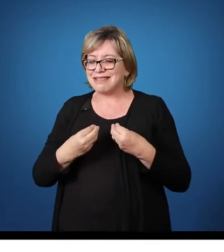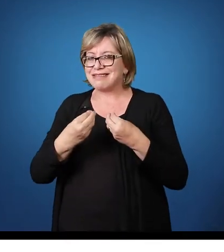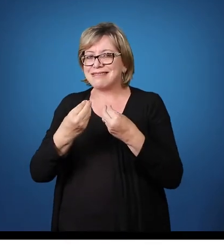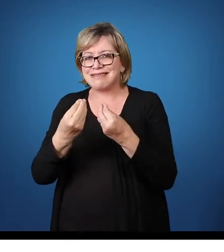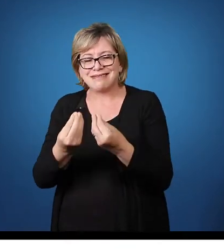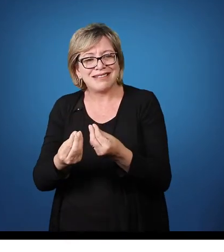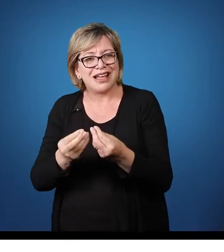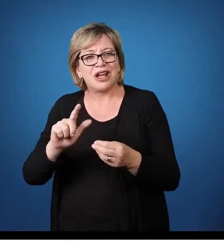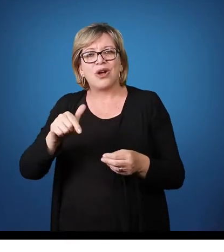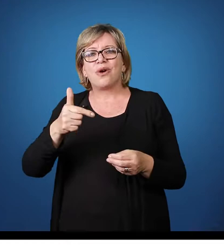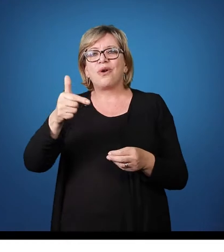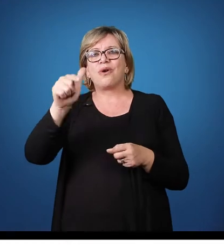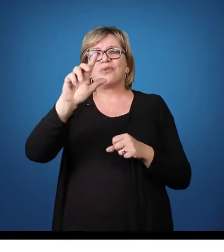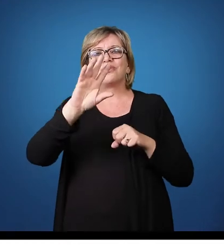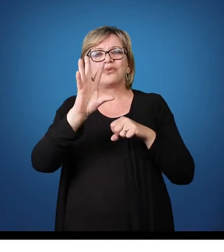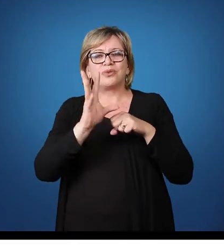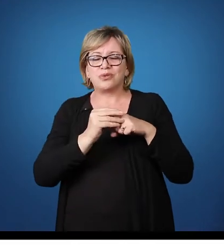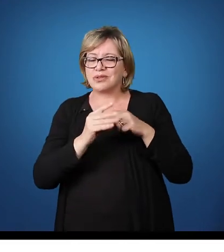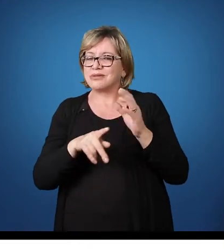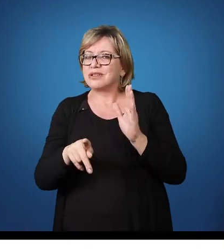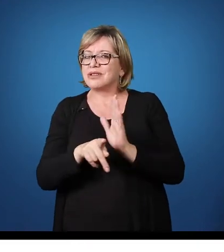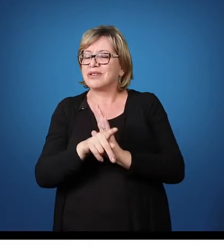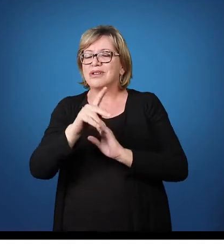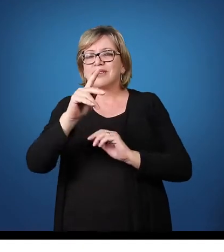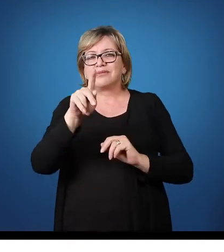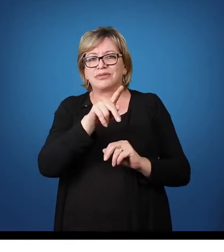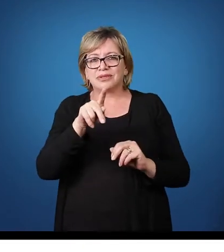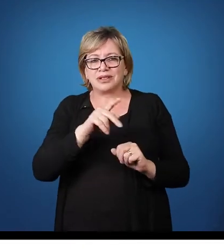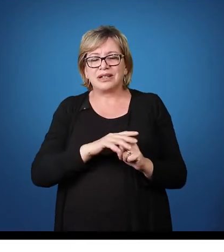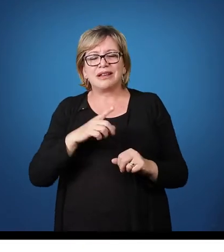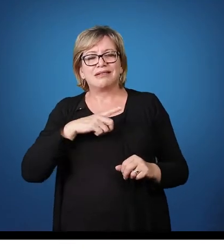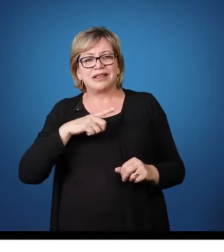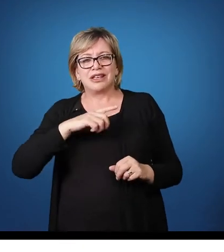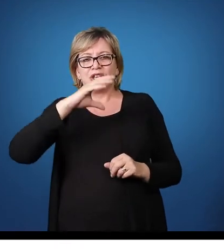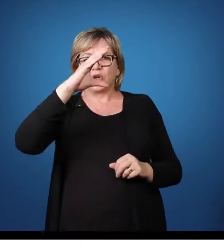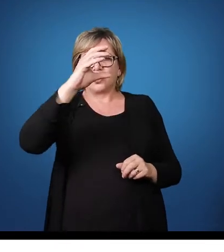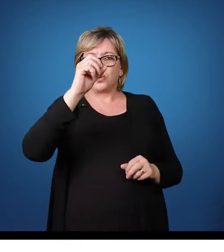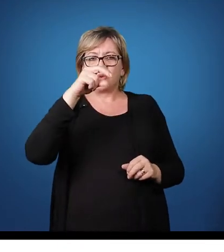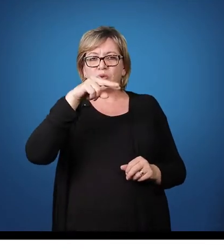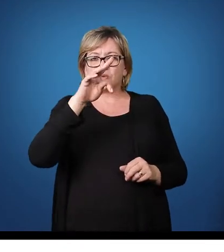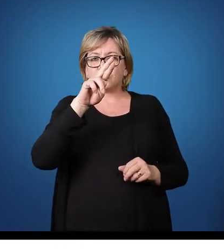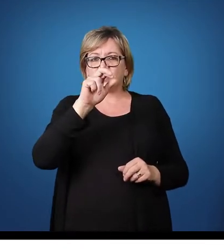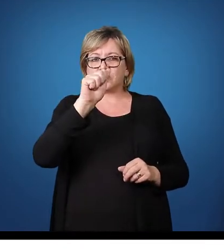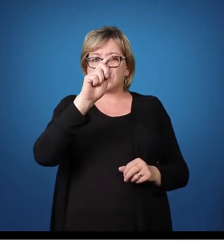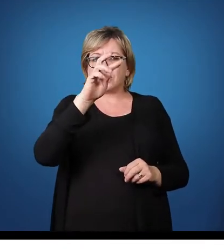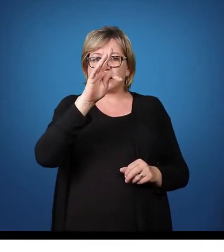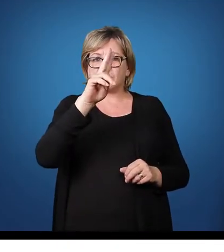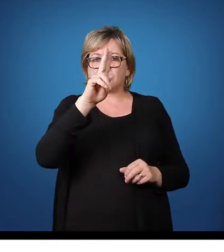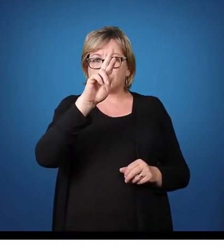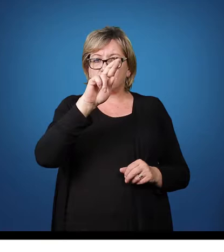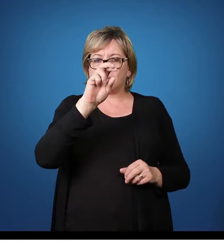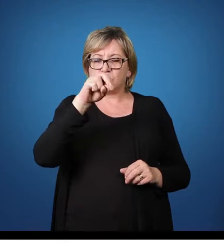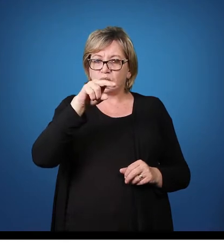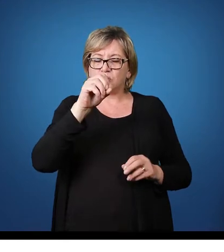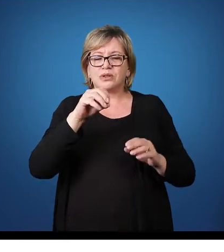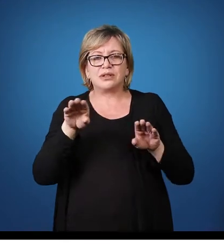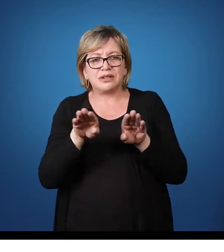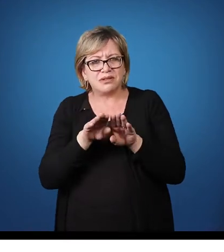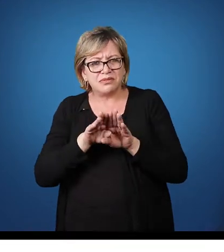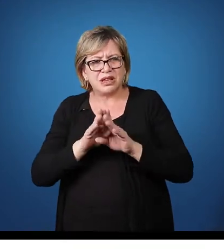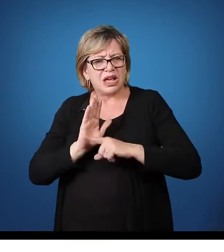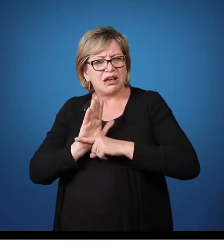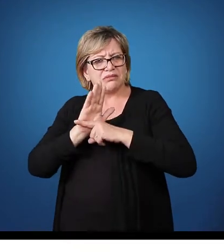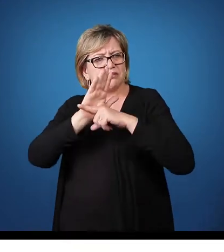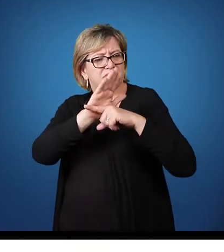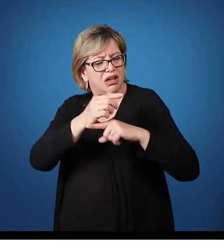oferece contraturnos, a gente oferece auxílio, eu mesma faço alguns trabalhos diferenciados com os professores e com os